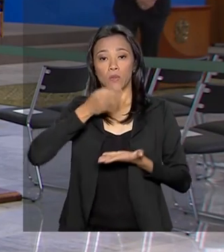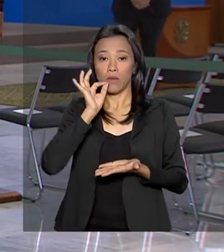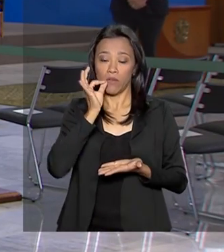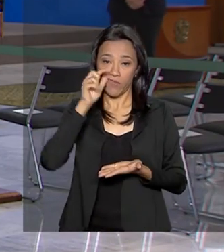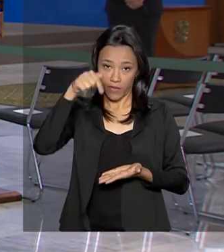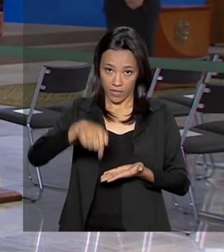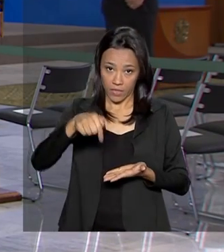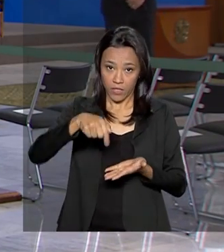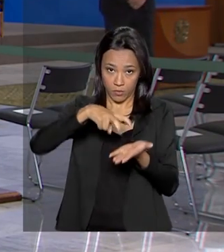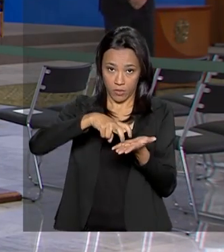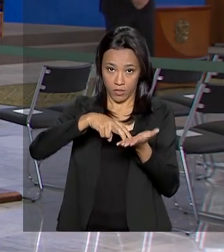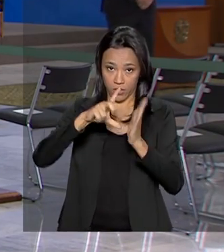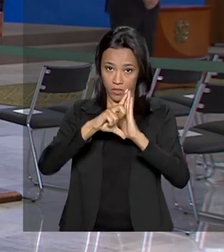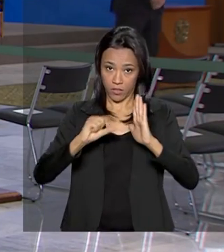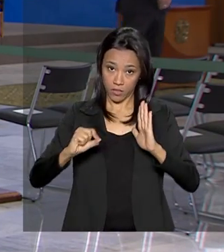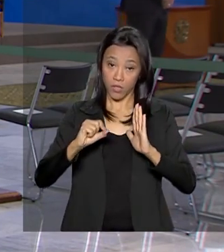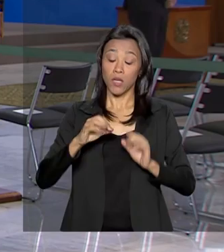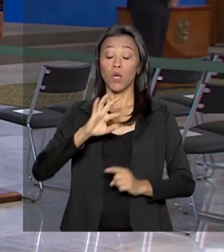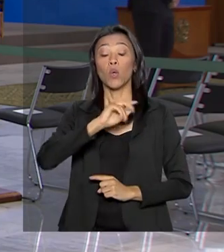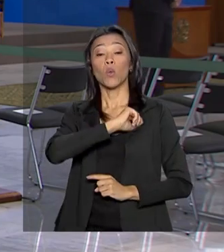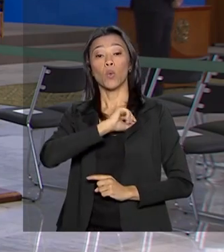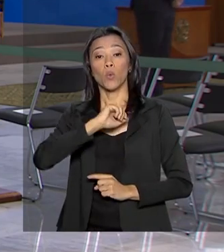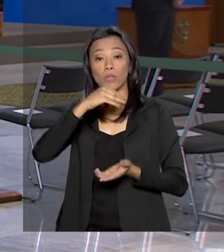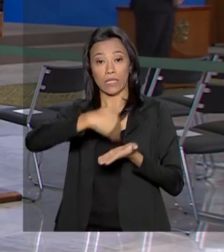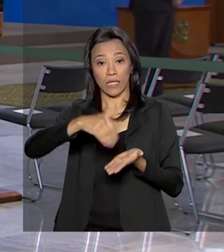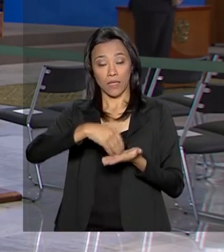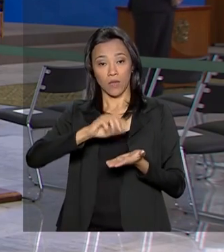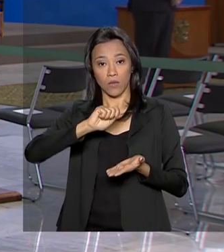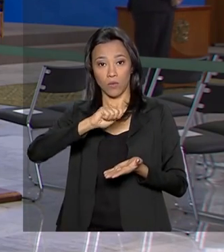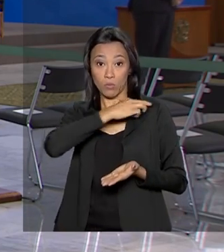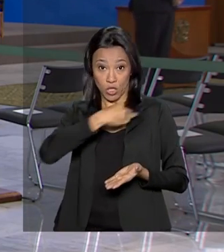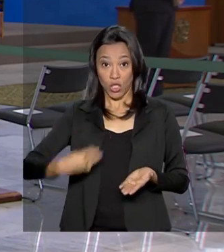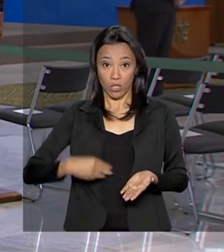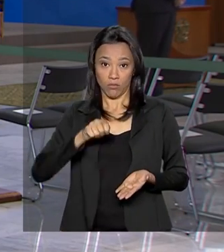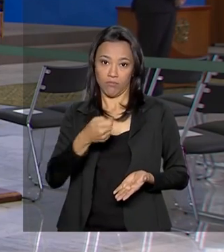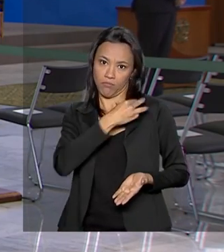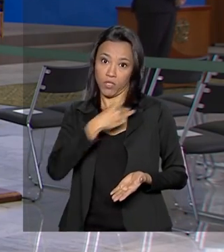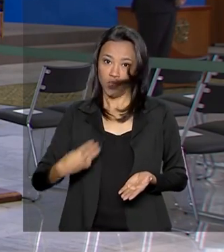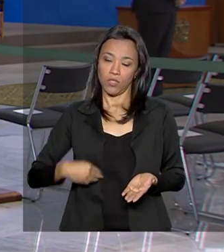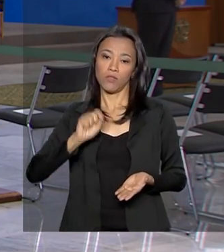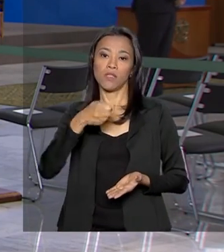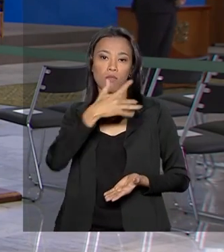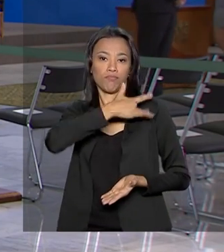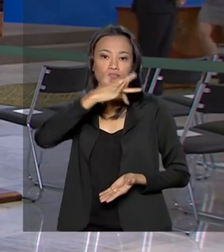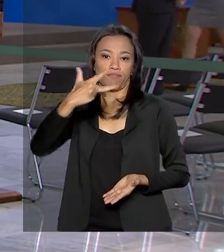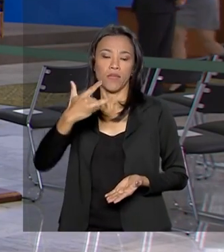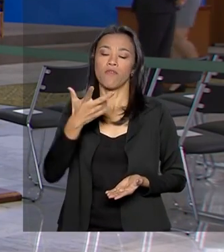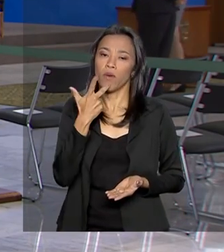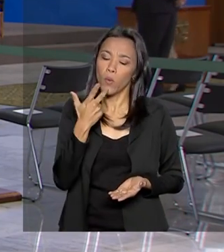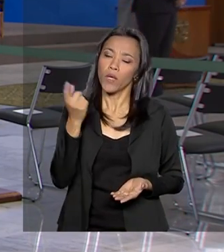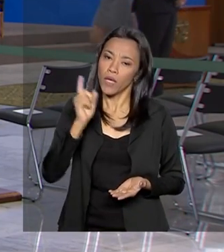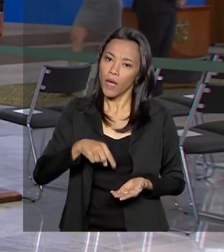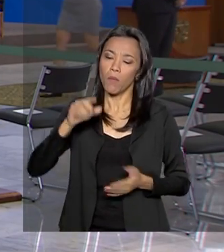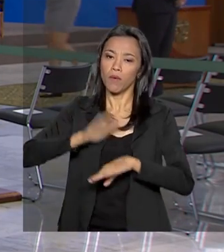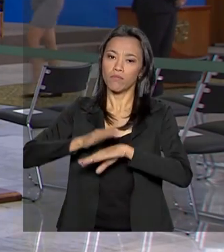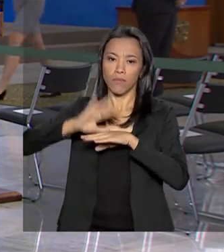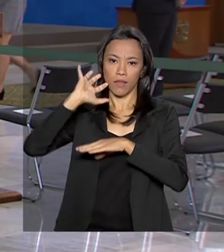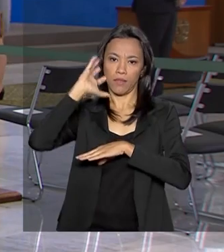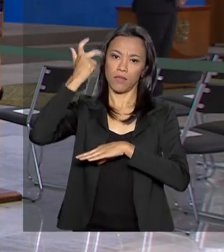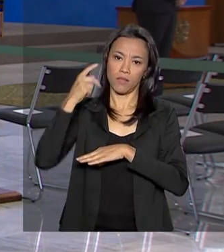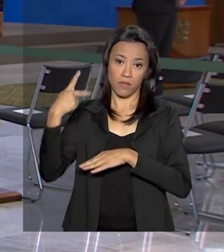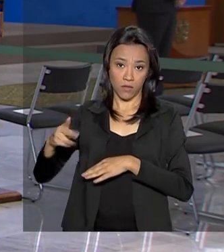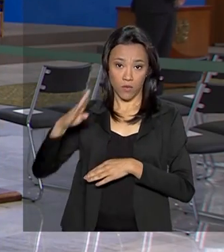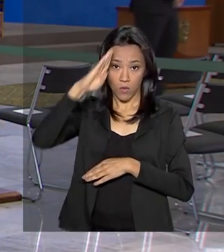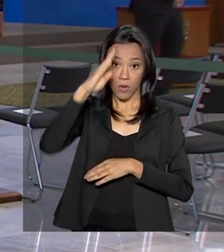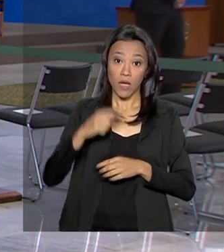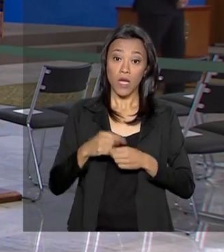do Planalto, o ministro-chefe da Casa Civil, Onyx Lorenzoni, afirmou que é uma determinação do presidente Bolsonaro que agronegócio e